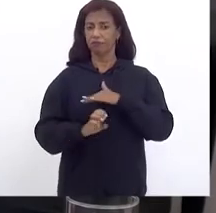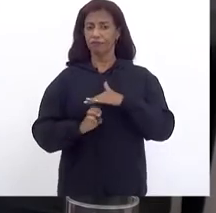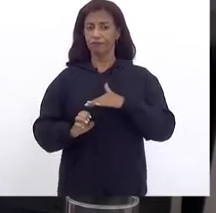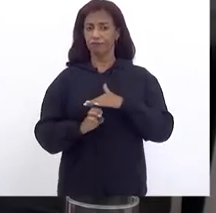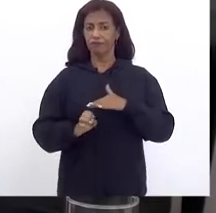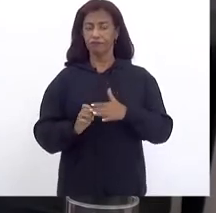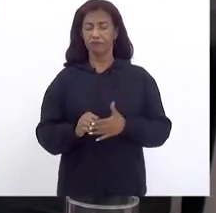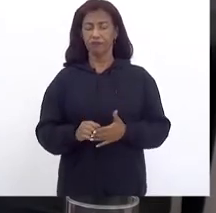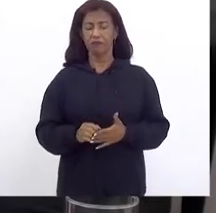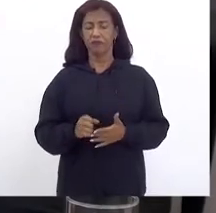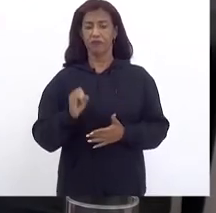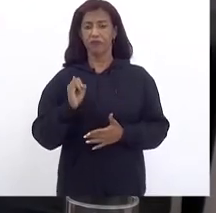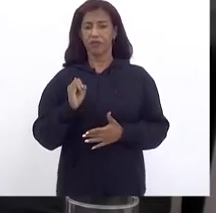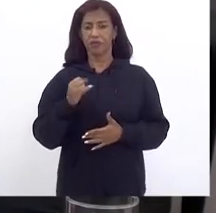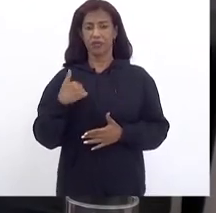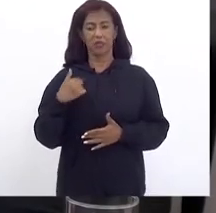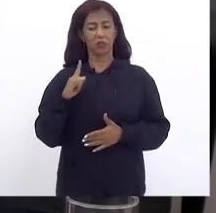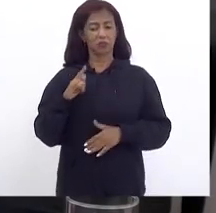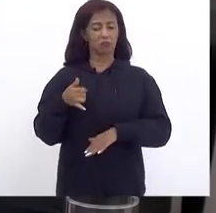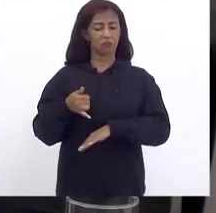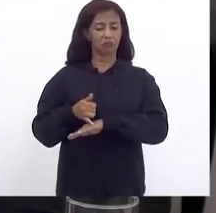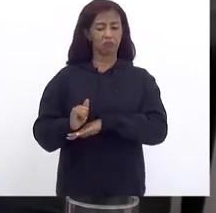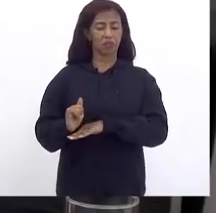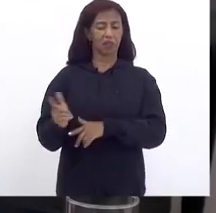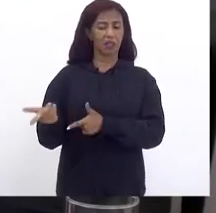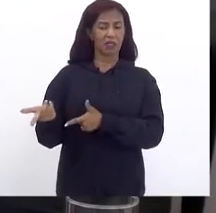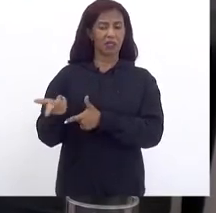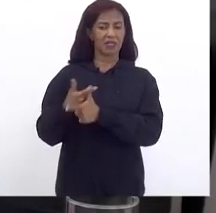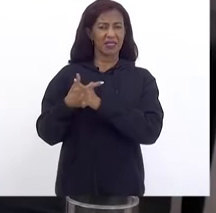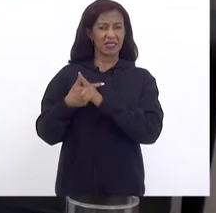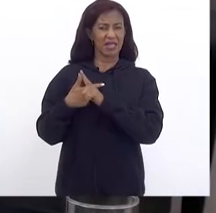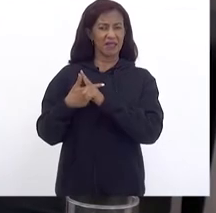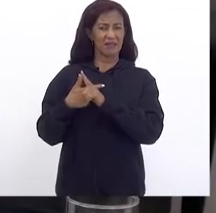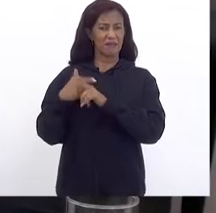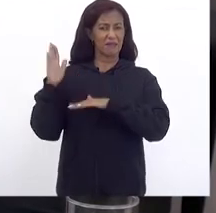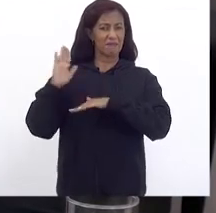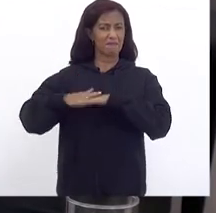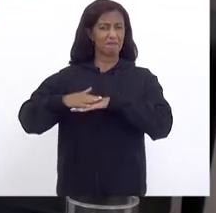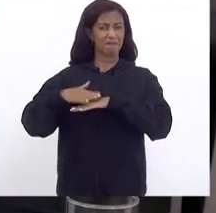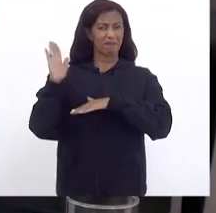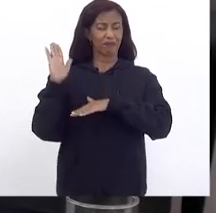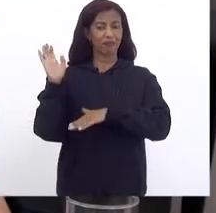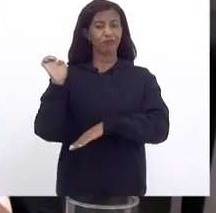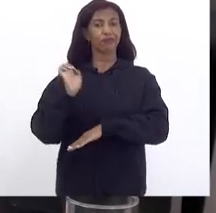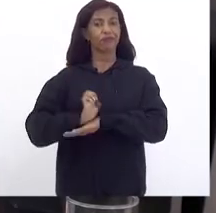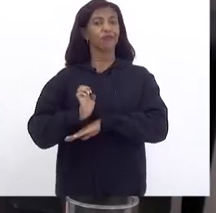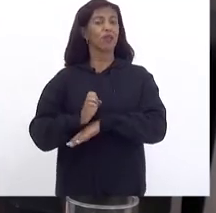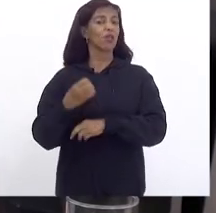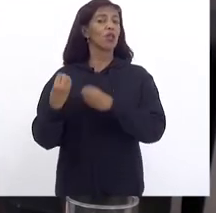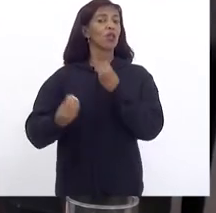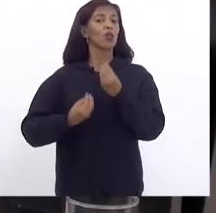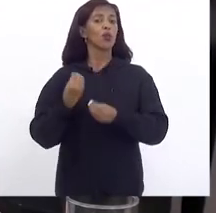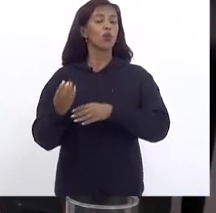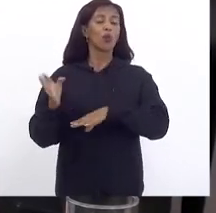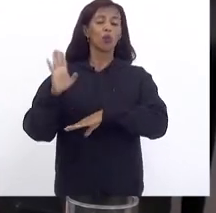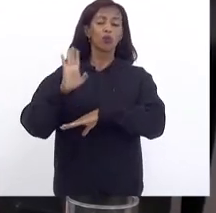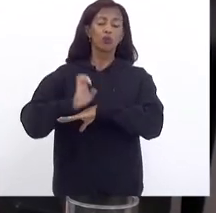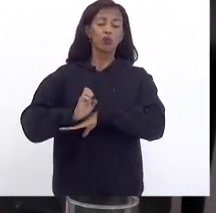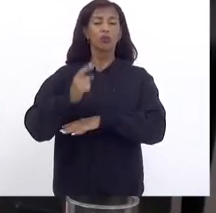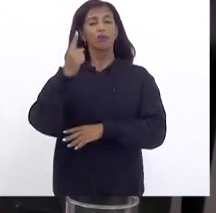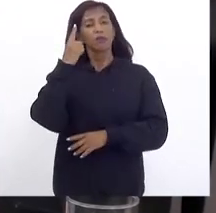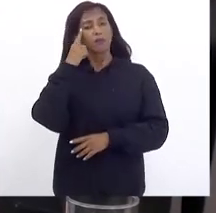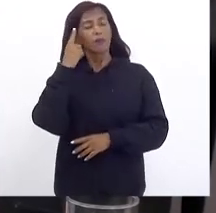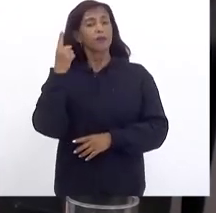Se eu não me engano Uma das maiores Devedoras Do nosso estado E de que forma O estado do Rio de Janeiro Vem pensando